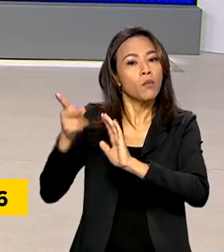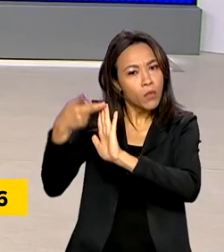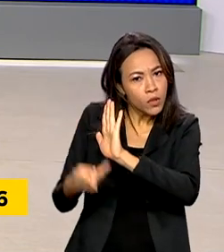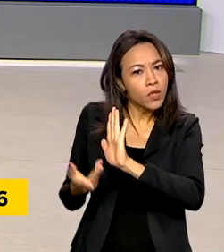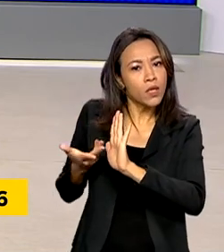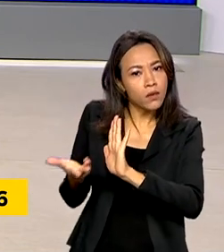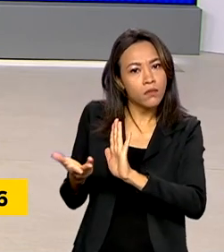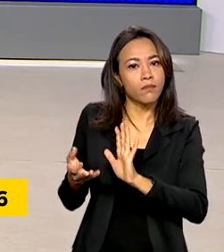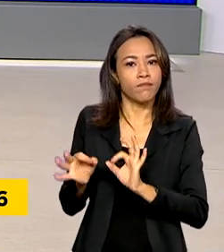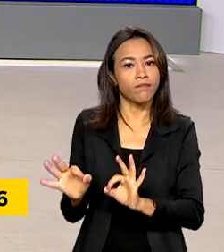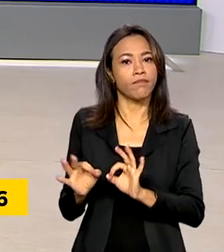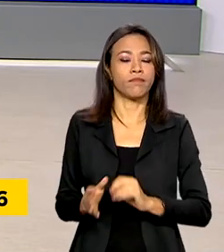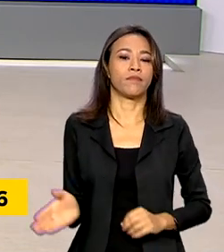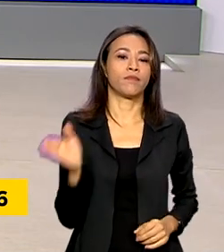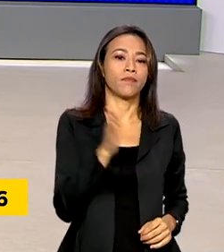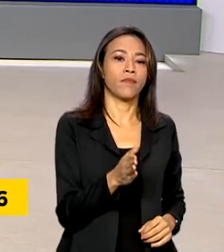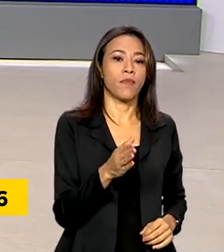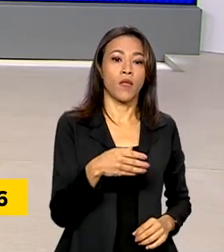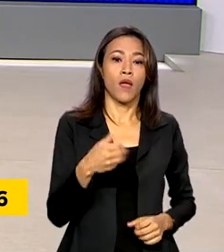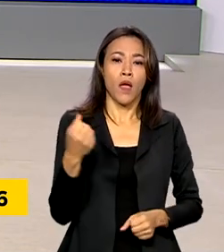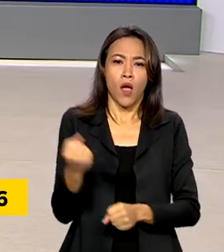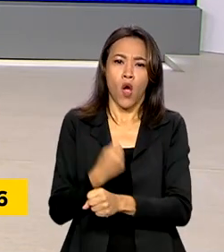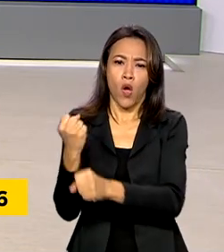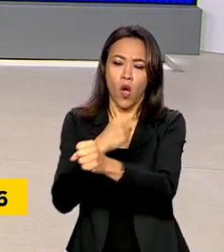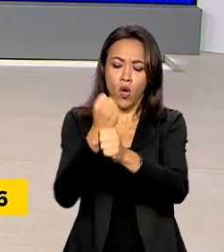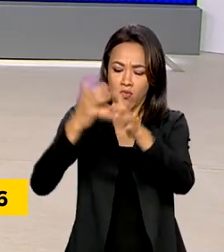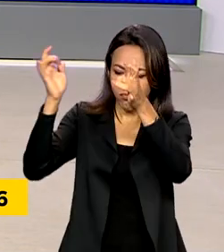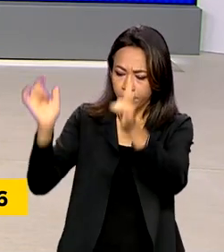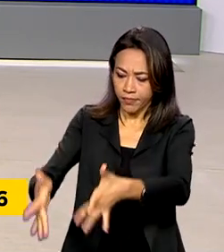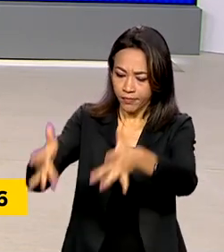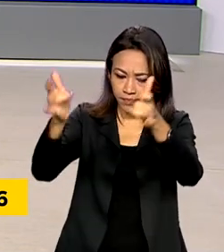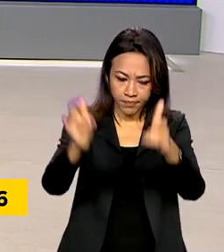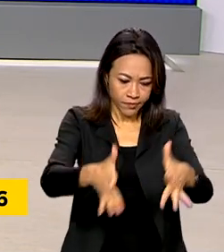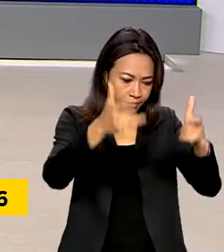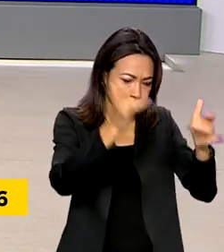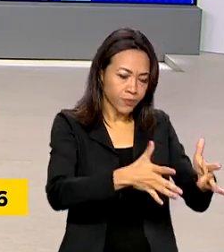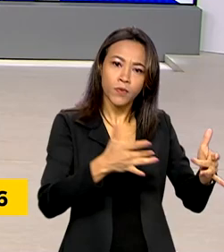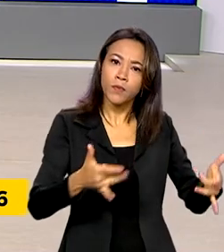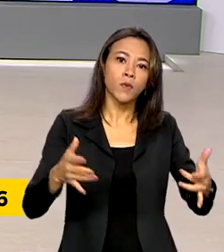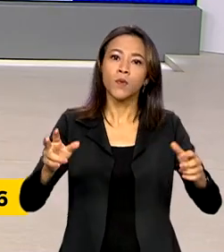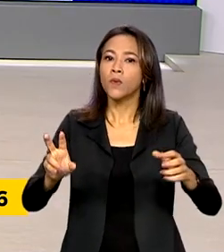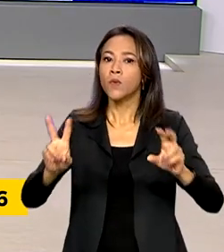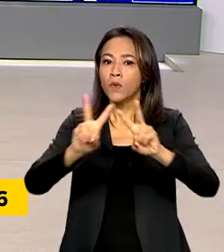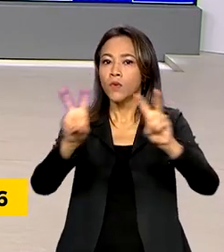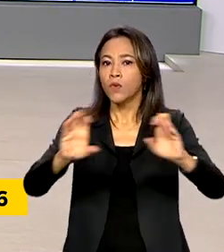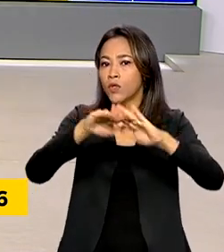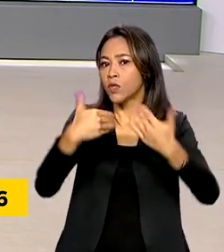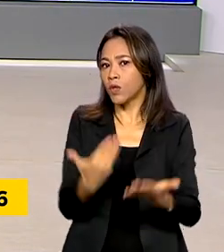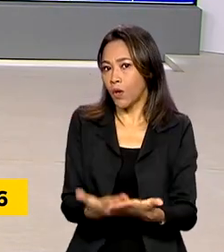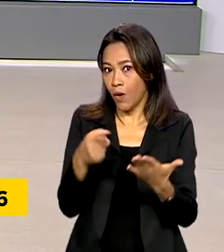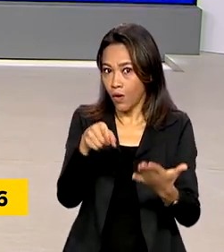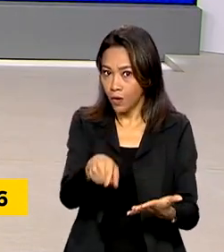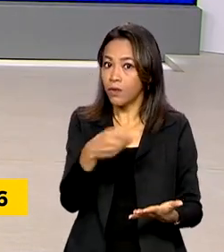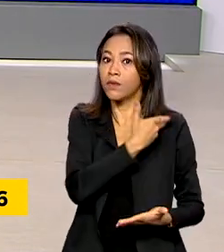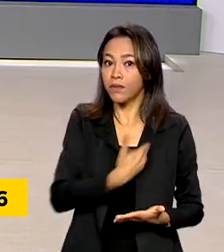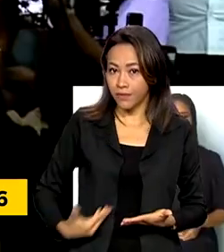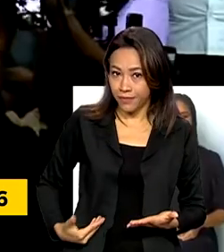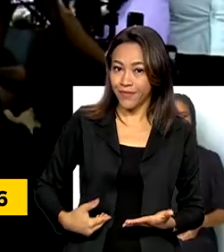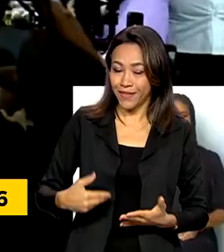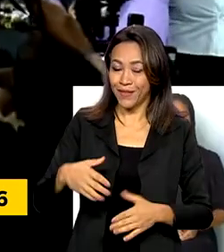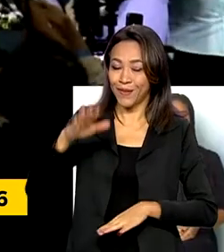Obras que estão inacabadas e paralisadas em escolas públicas do Pará vão ser retomadas.